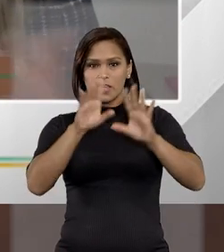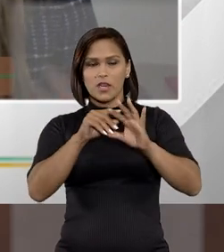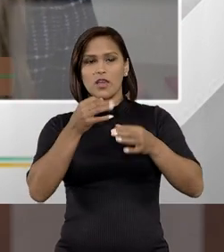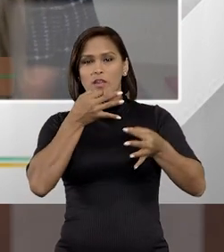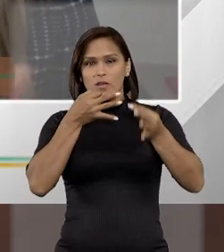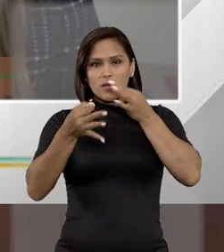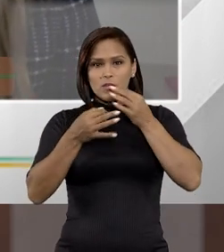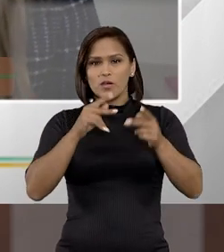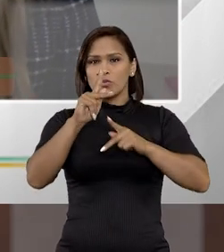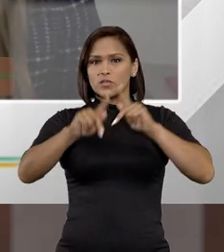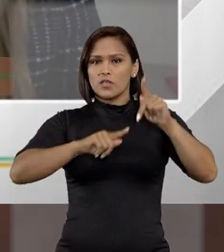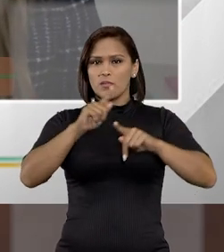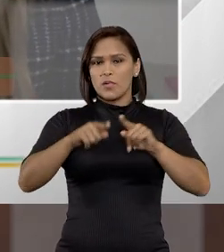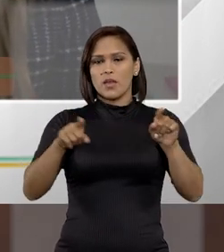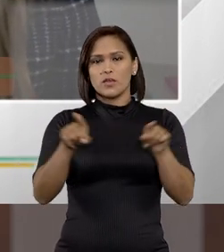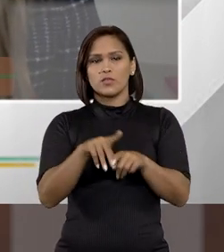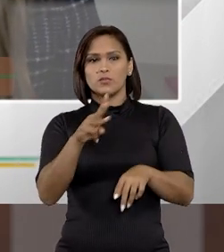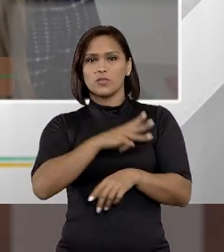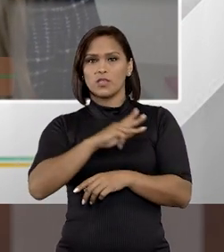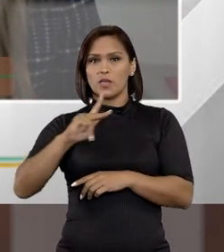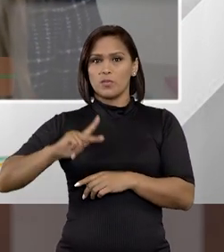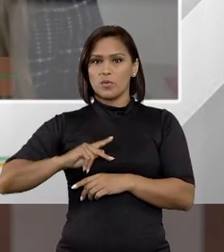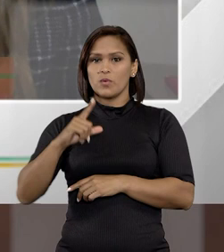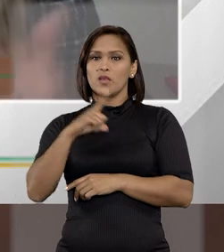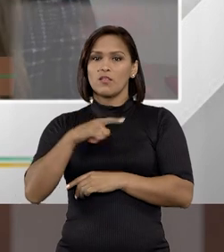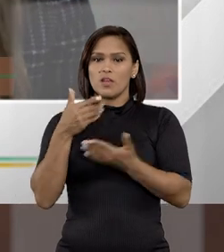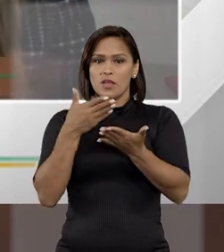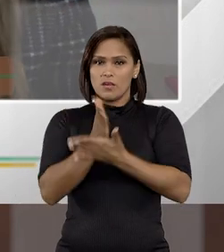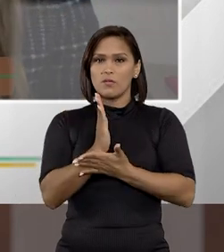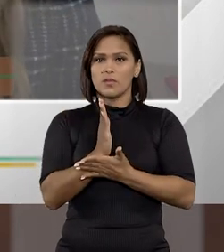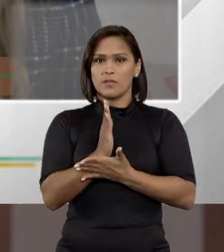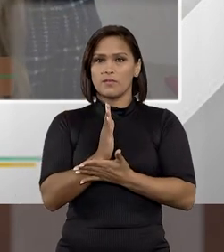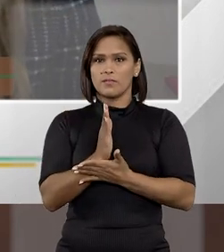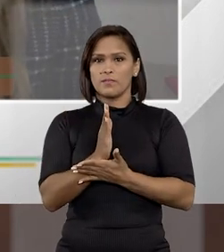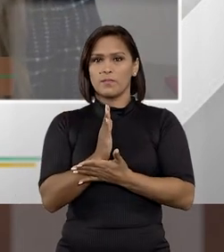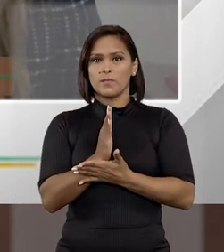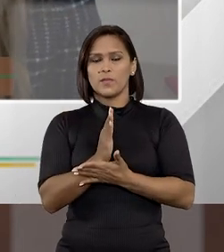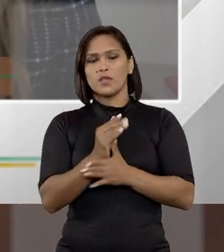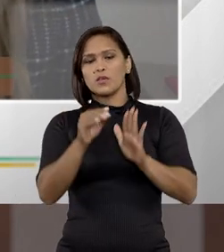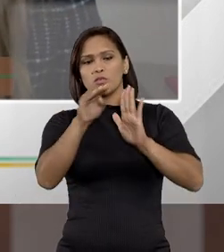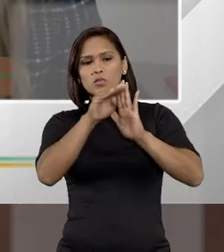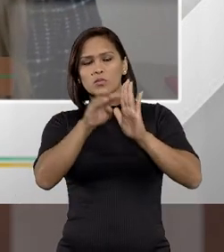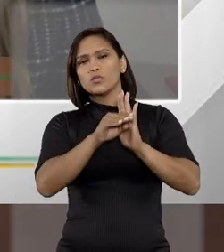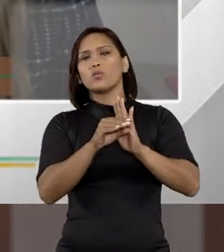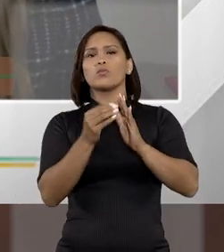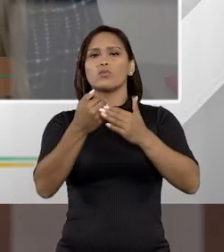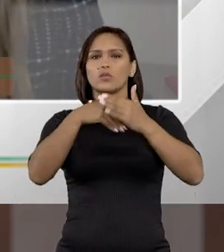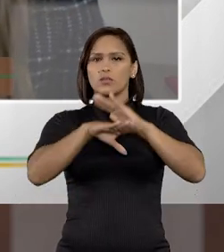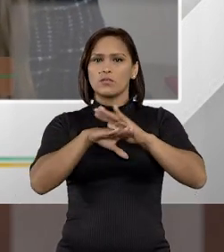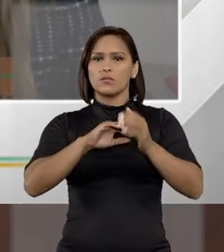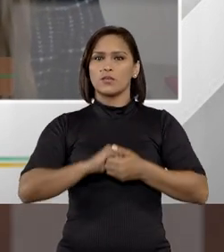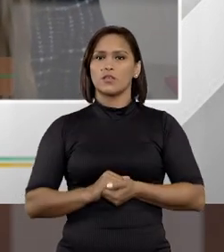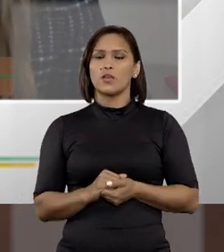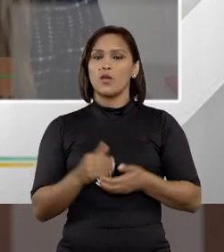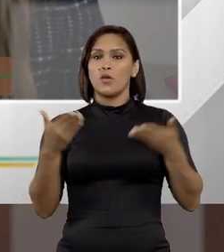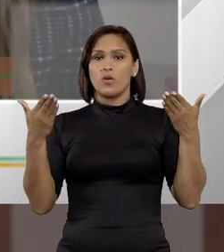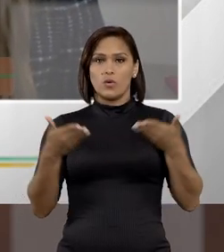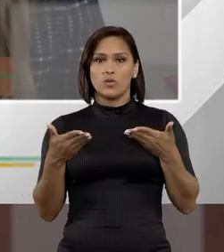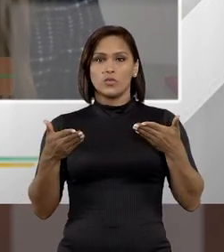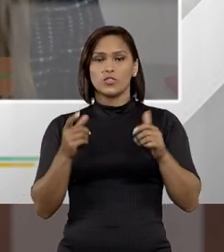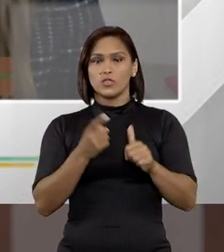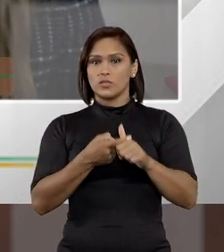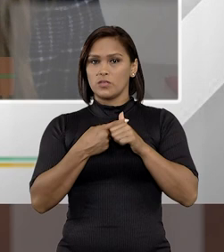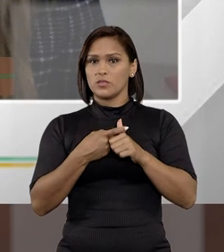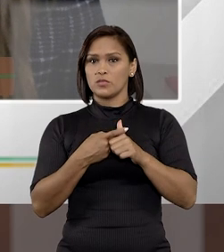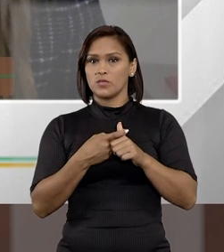aumentar o trabalho interno do Ministério Público, que vai ter que deliberar aí sobre essa questão do arquivamento. Então, hoje,